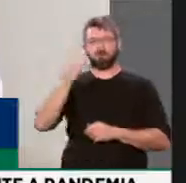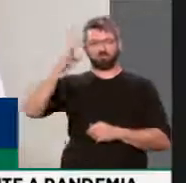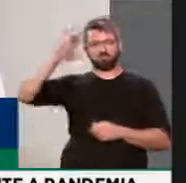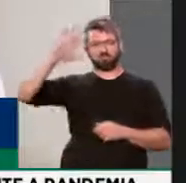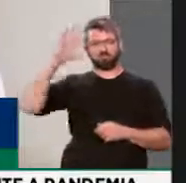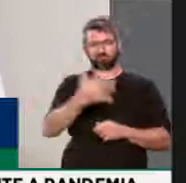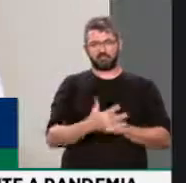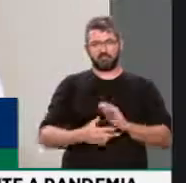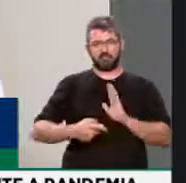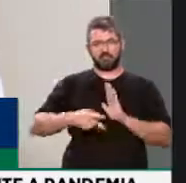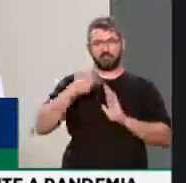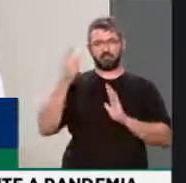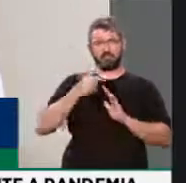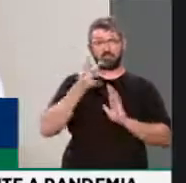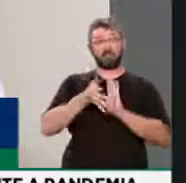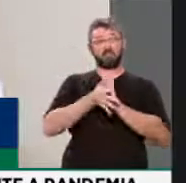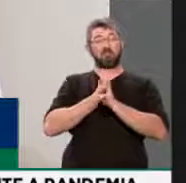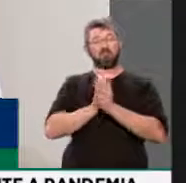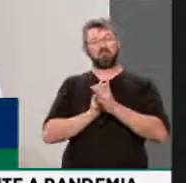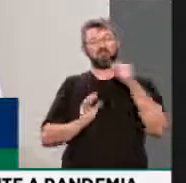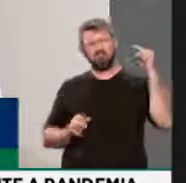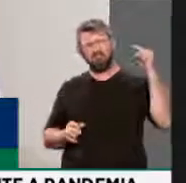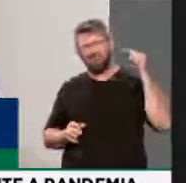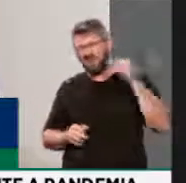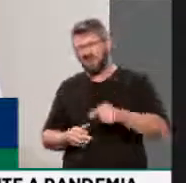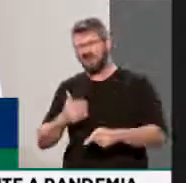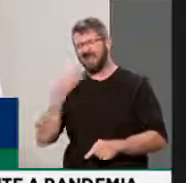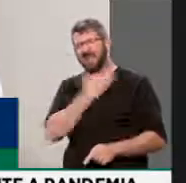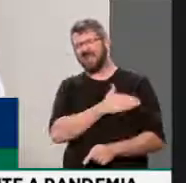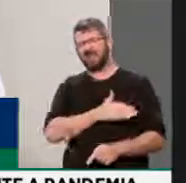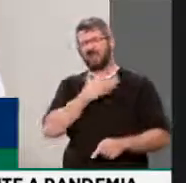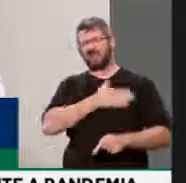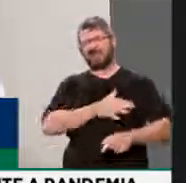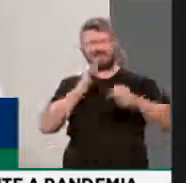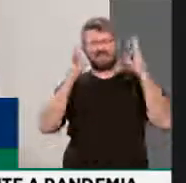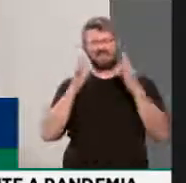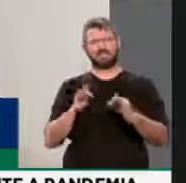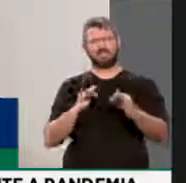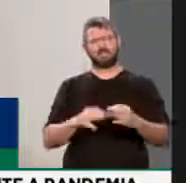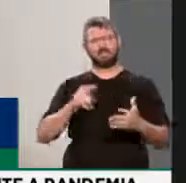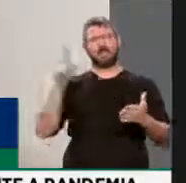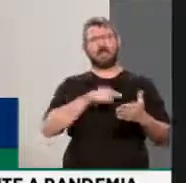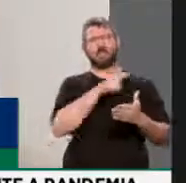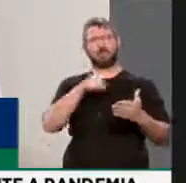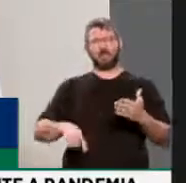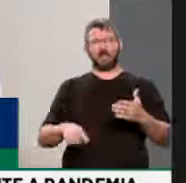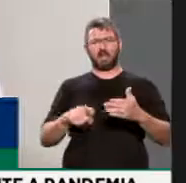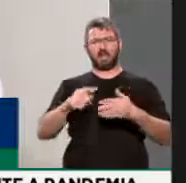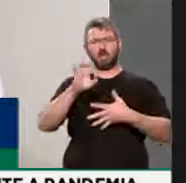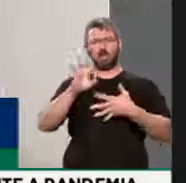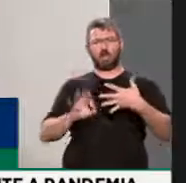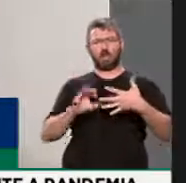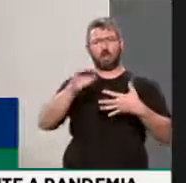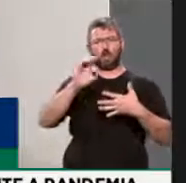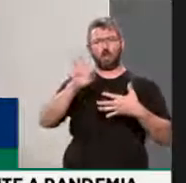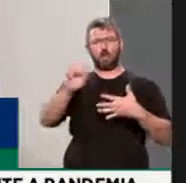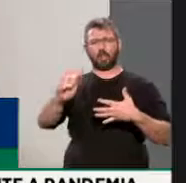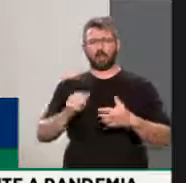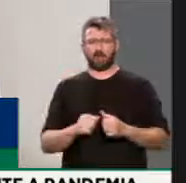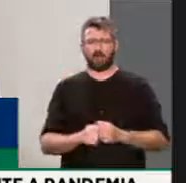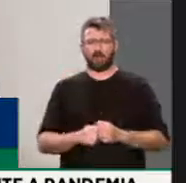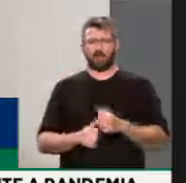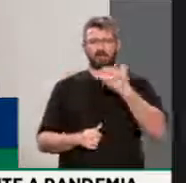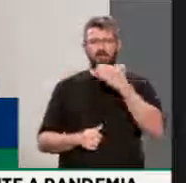portaria racista, discriminatória, preconceituosa, cancelar uma política tão importante